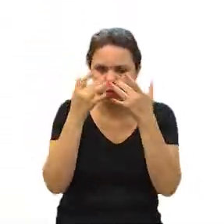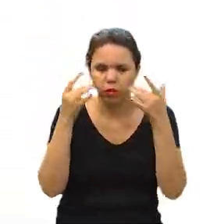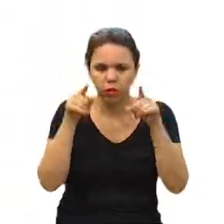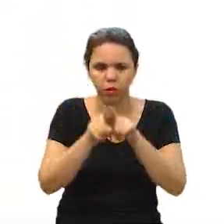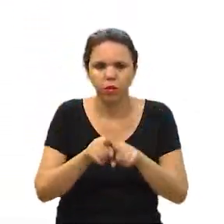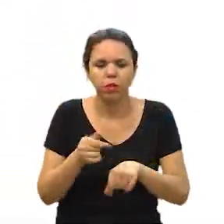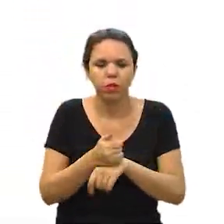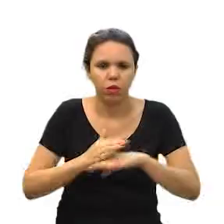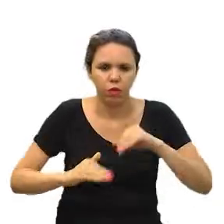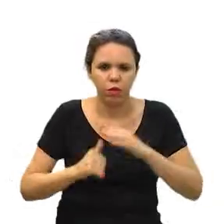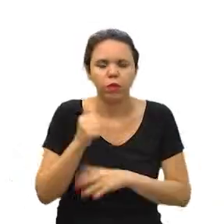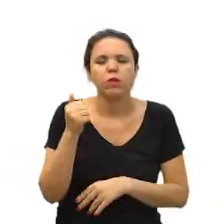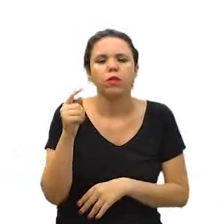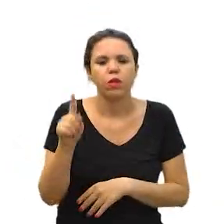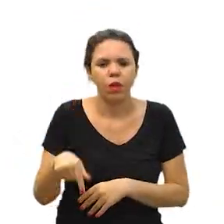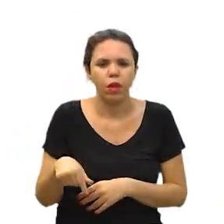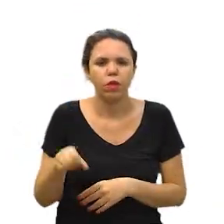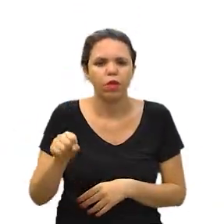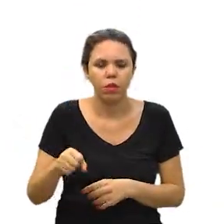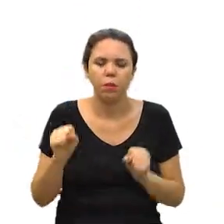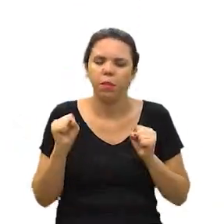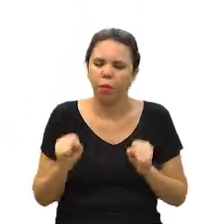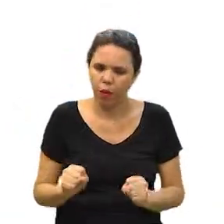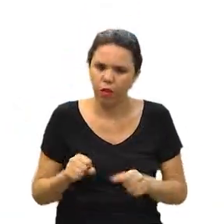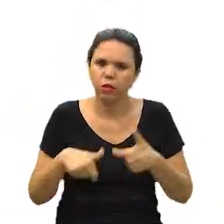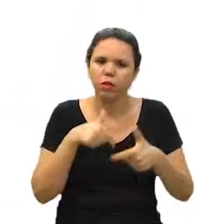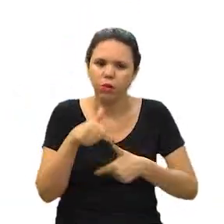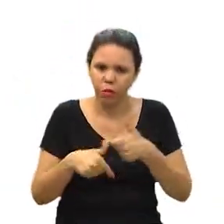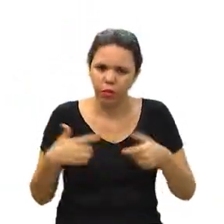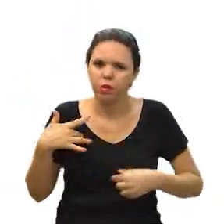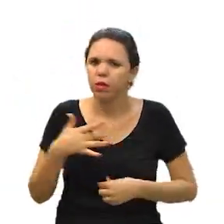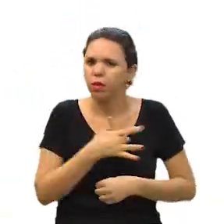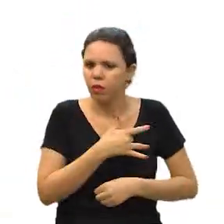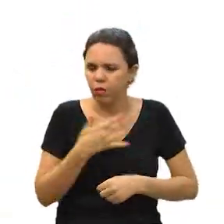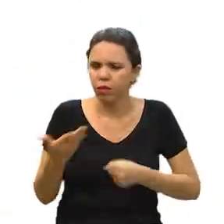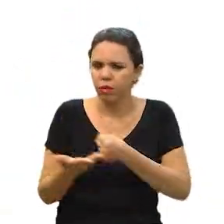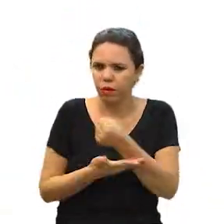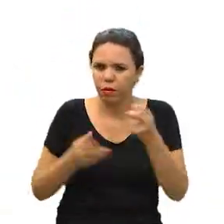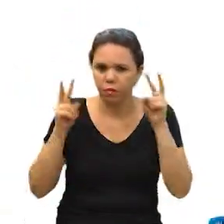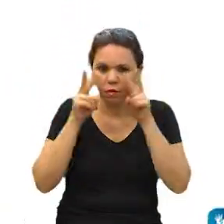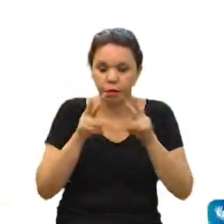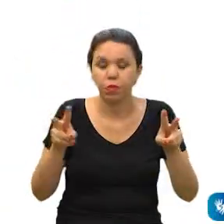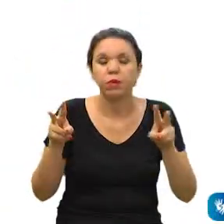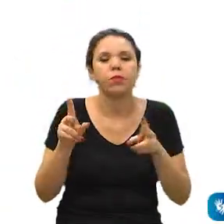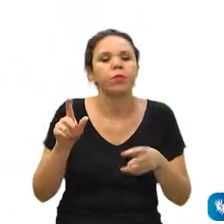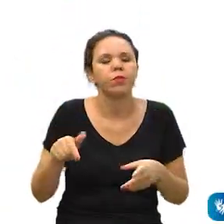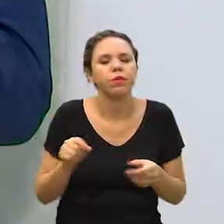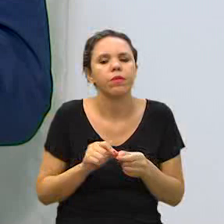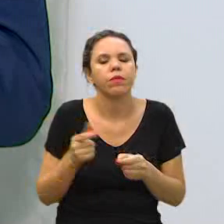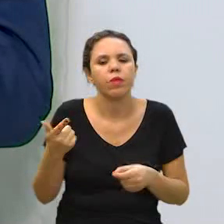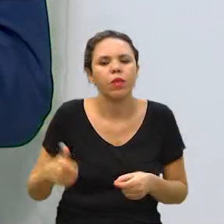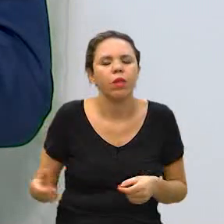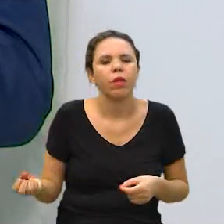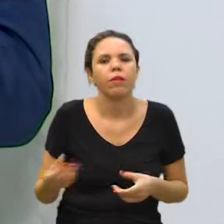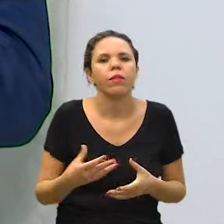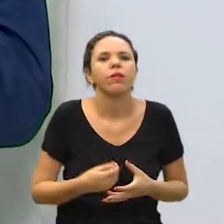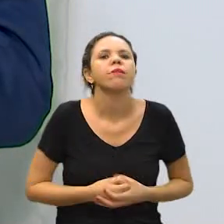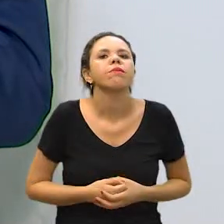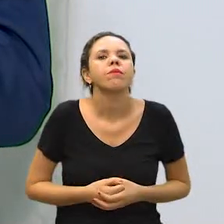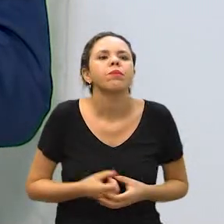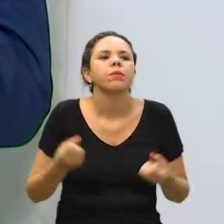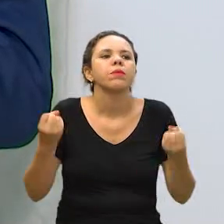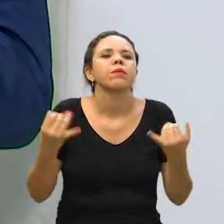Óptica e Optometria, que esses profissionais poderiam atuar na saúde primária da visão. E aí, ele vem